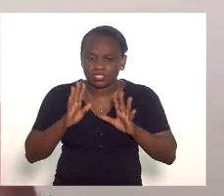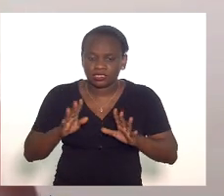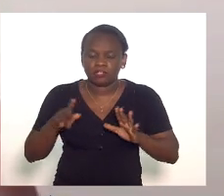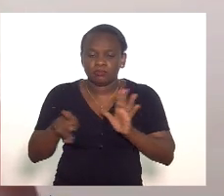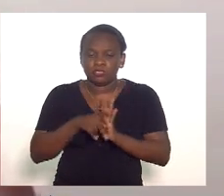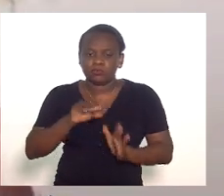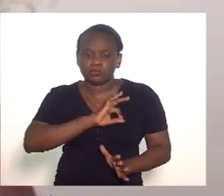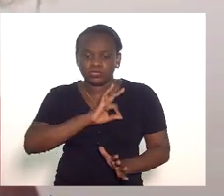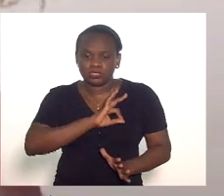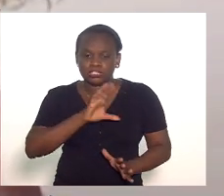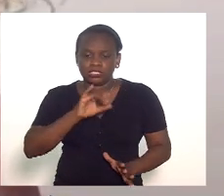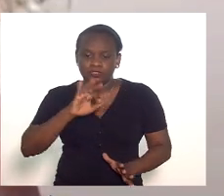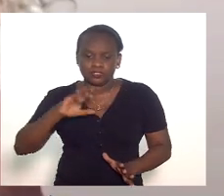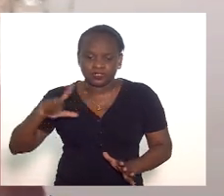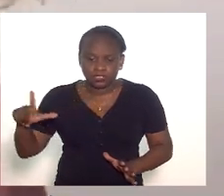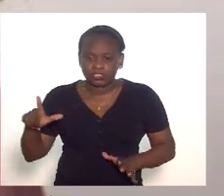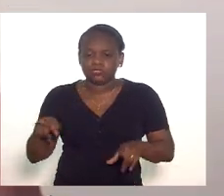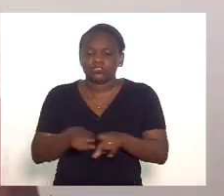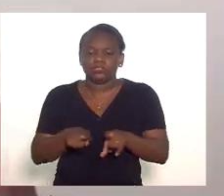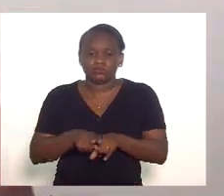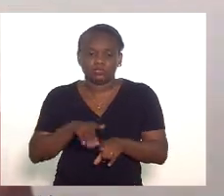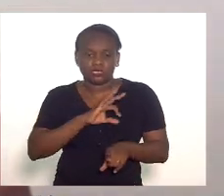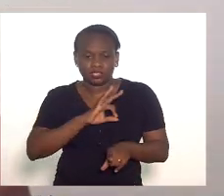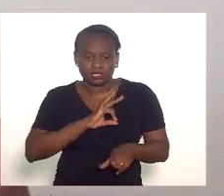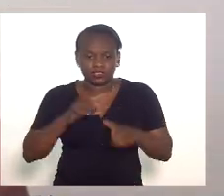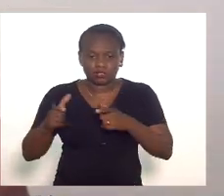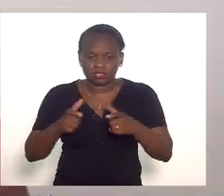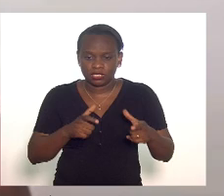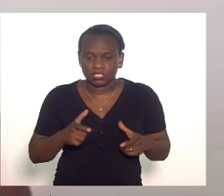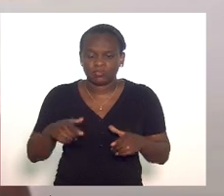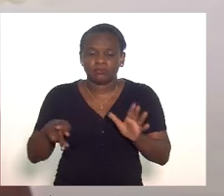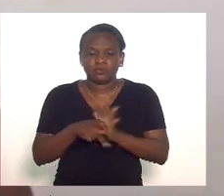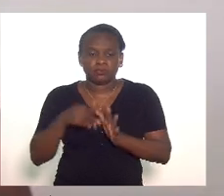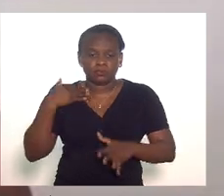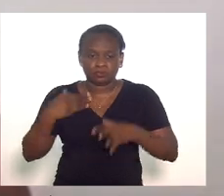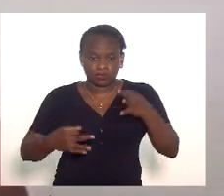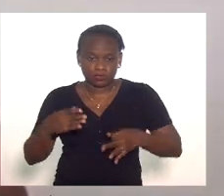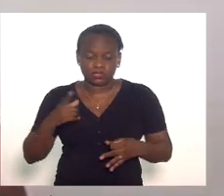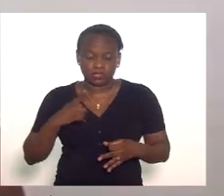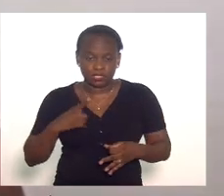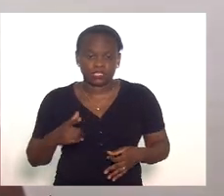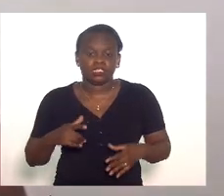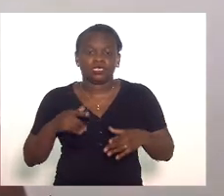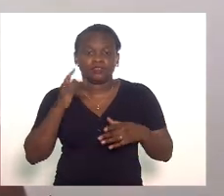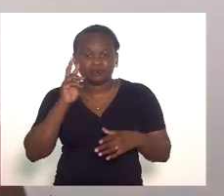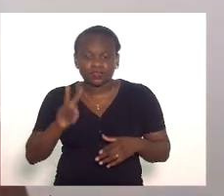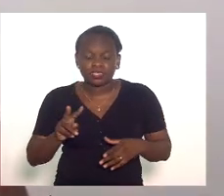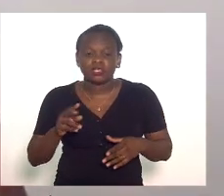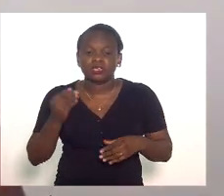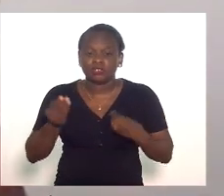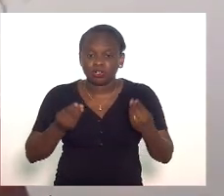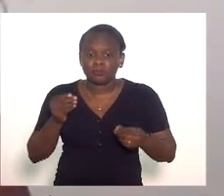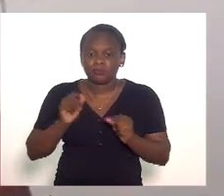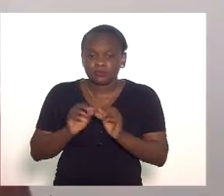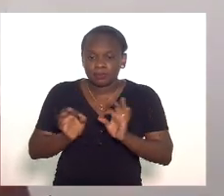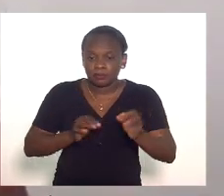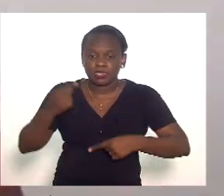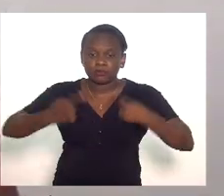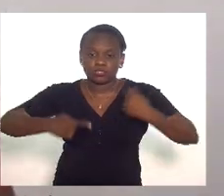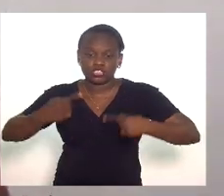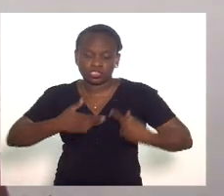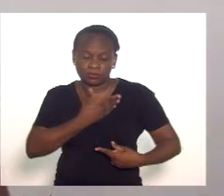polícia civil das delegacias e dos dados do ISP nos dão um dimensionamento como a gente constrói políticas